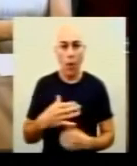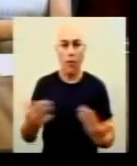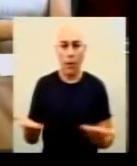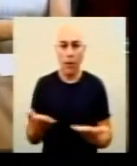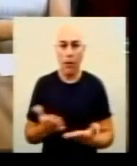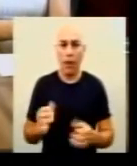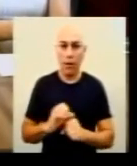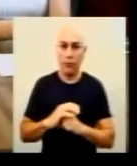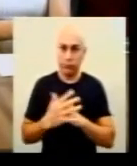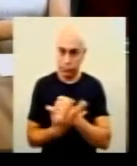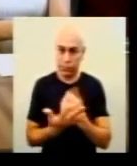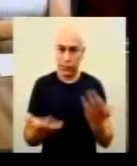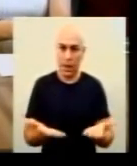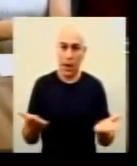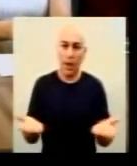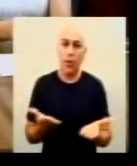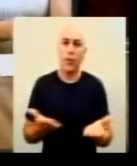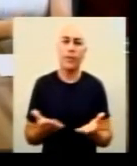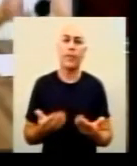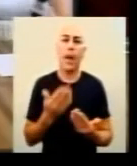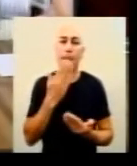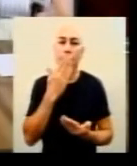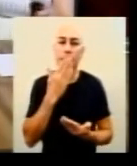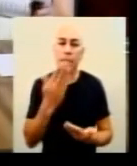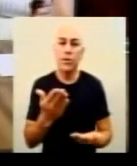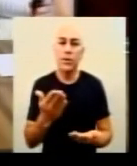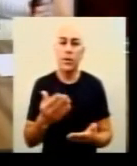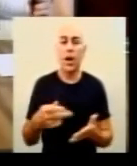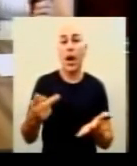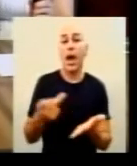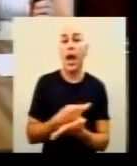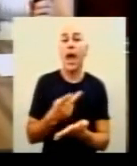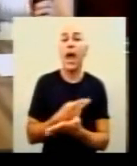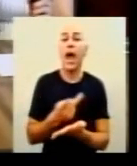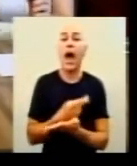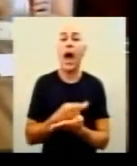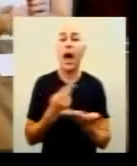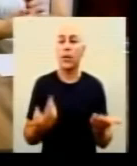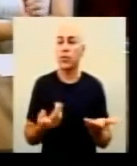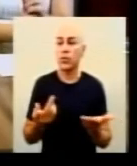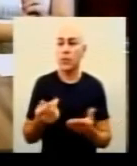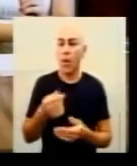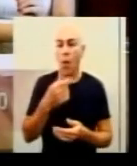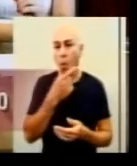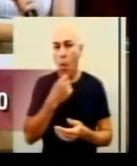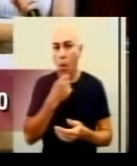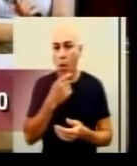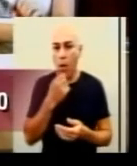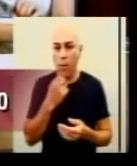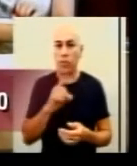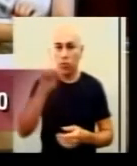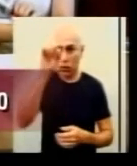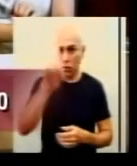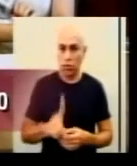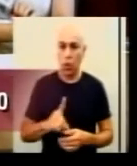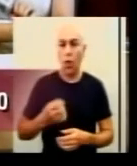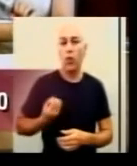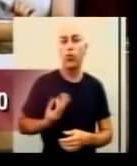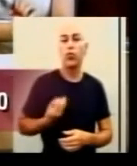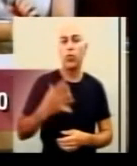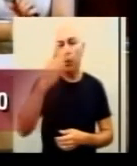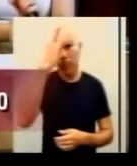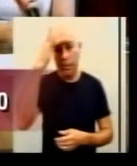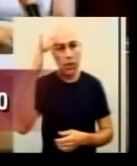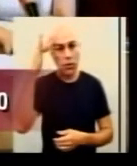live, eu gostaria de pedir para a gente fazer uma correção, até se o Marcos, que é o nosso diretor, puder colocar novamente o número de óbitos.